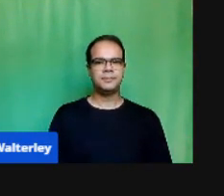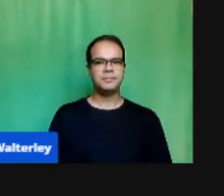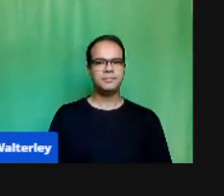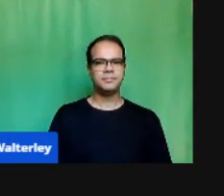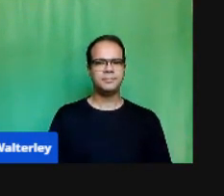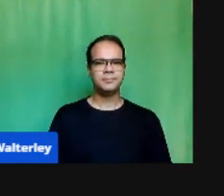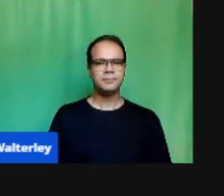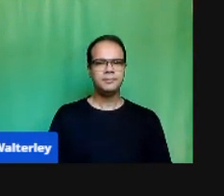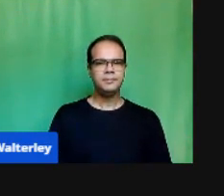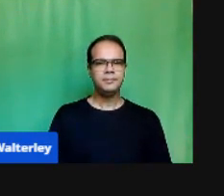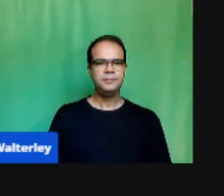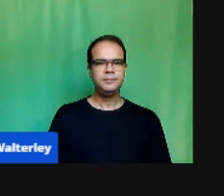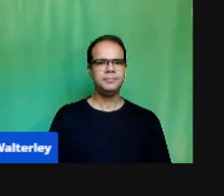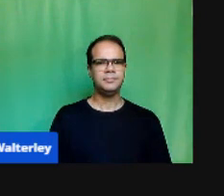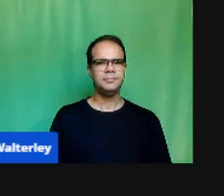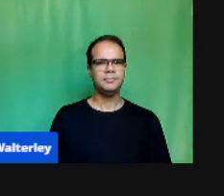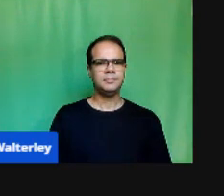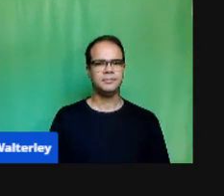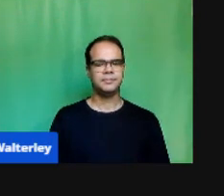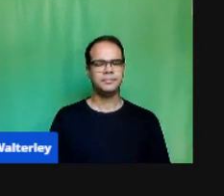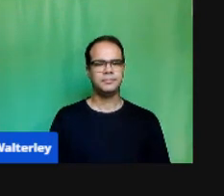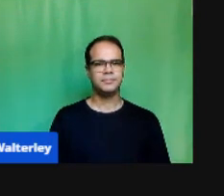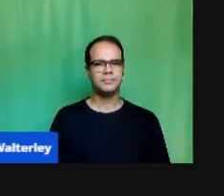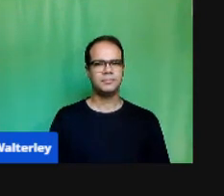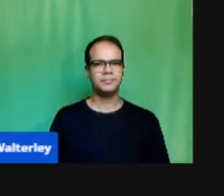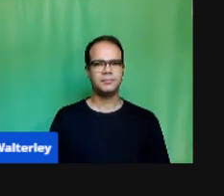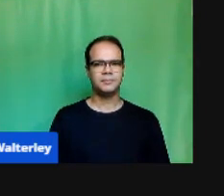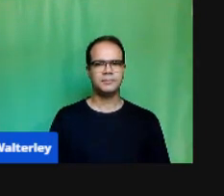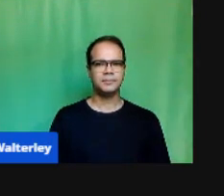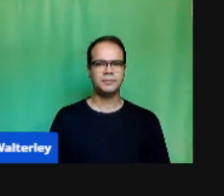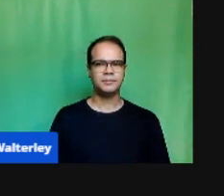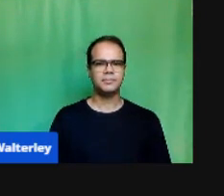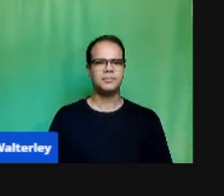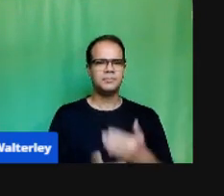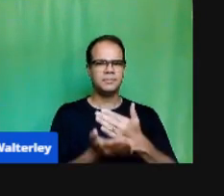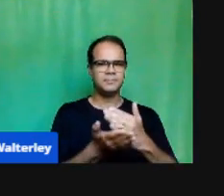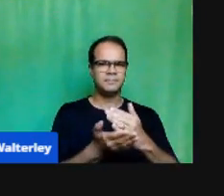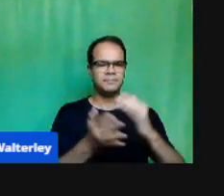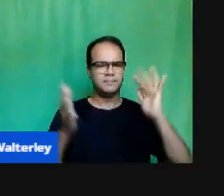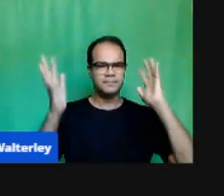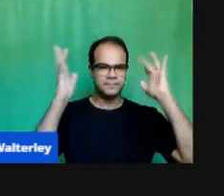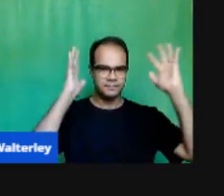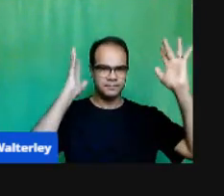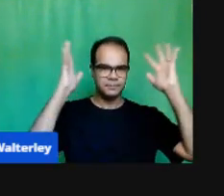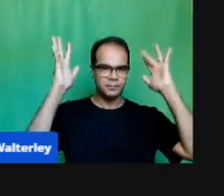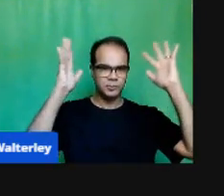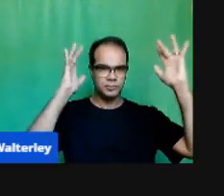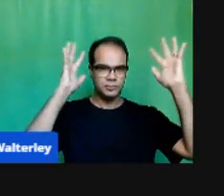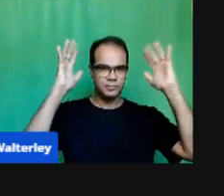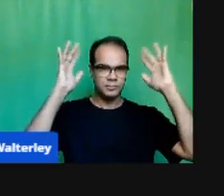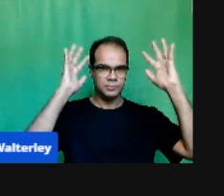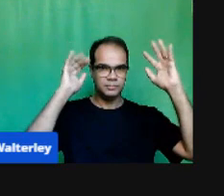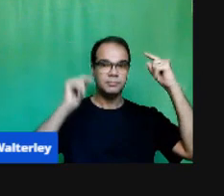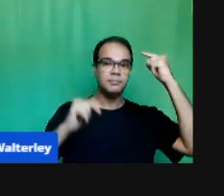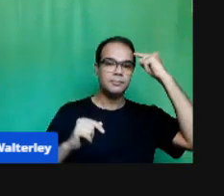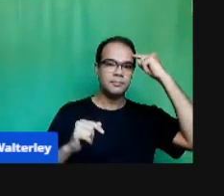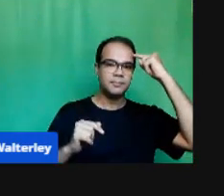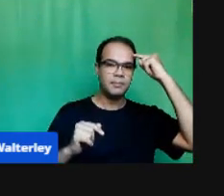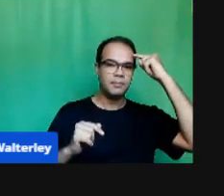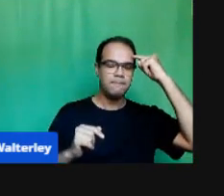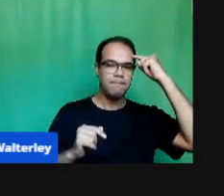Então vamos começar começar Aqui Uma reflexão Repensar a educação